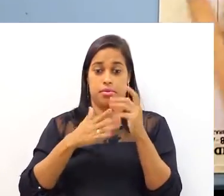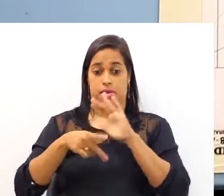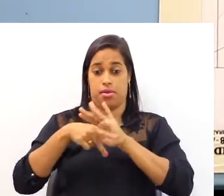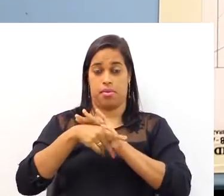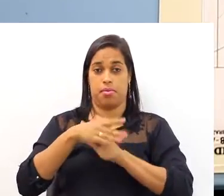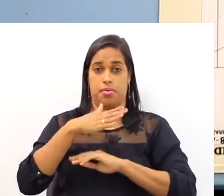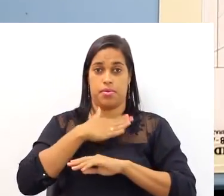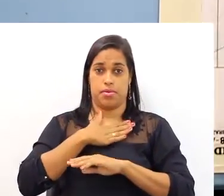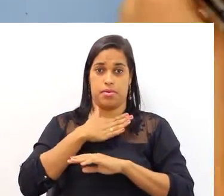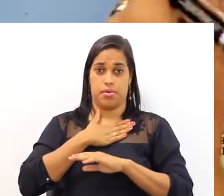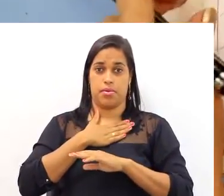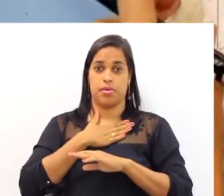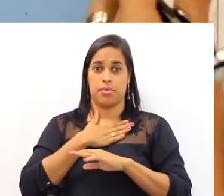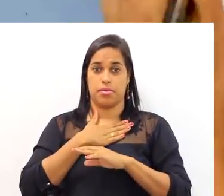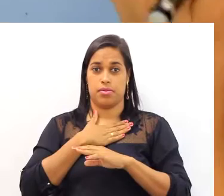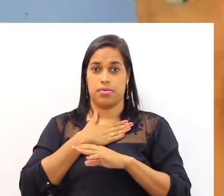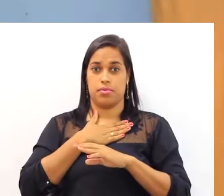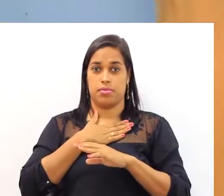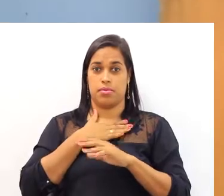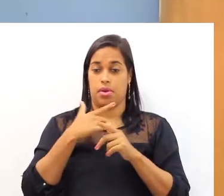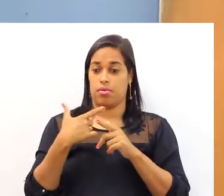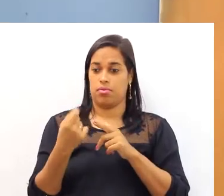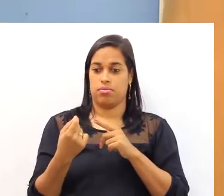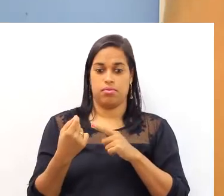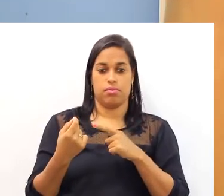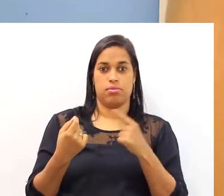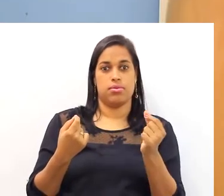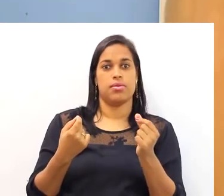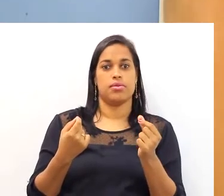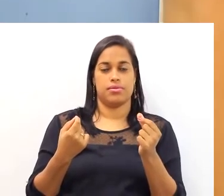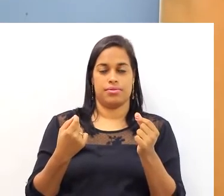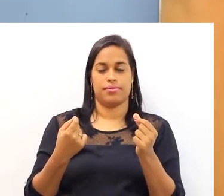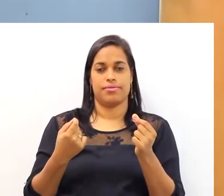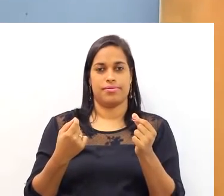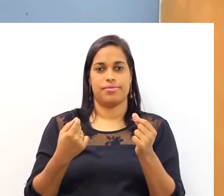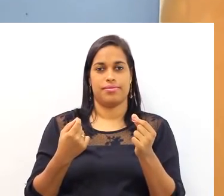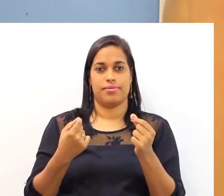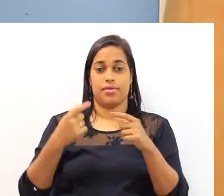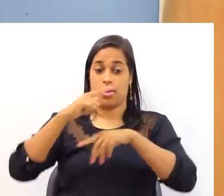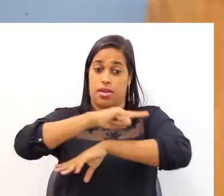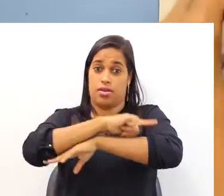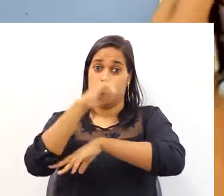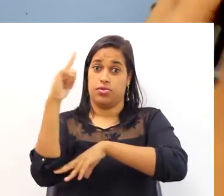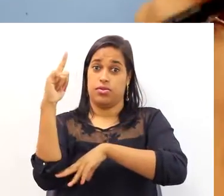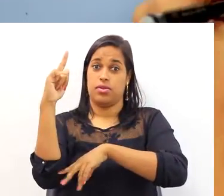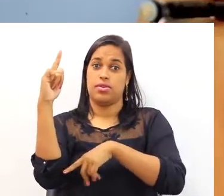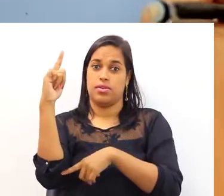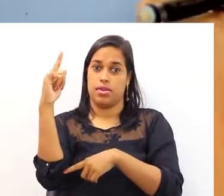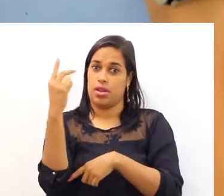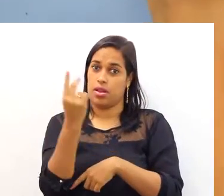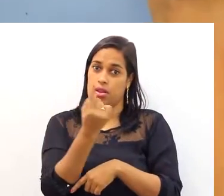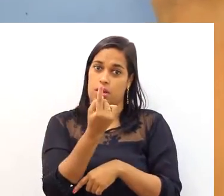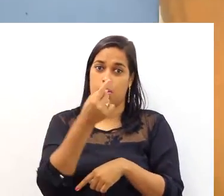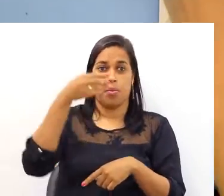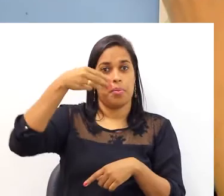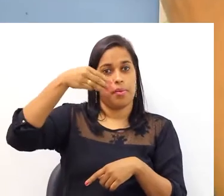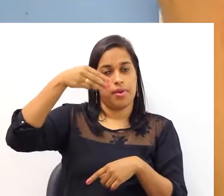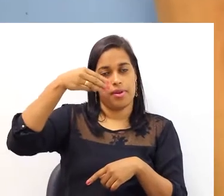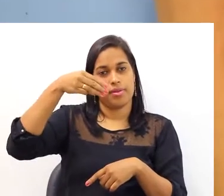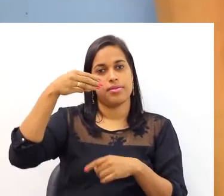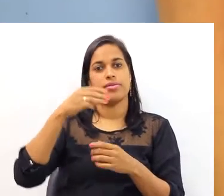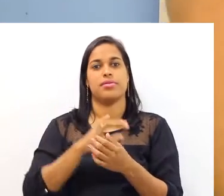meu ponto de fuga, tá? Então, eu posicionei aqui a minha janela, ela tem mais ou menos um metro de